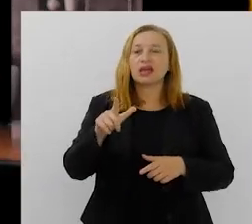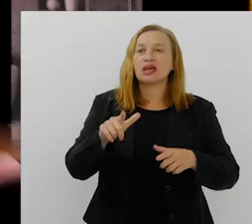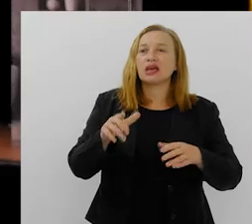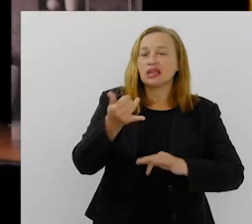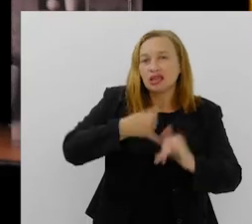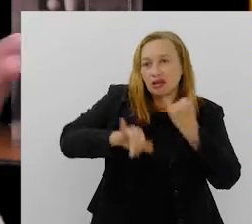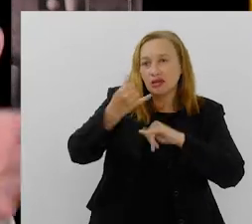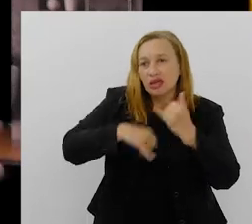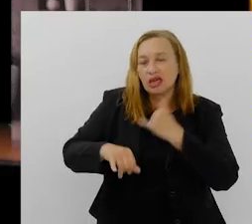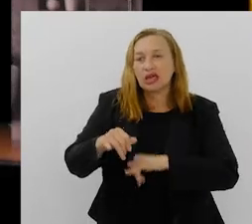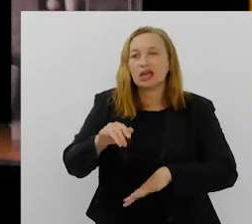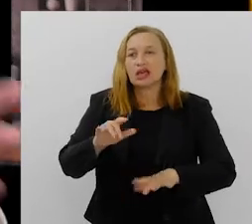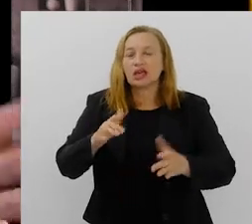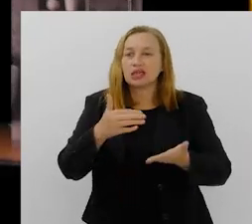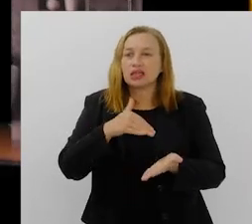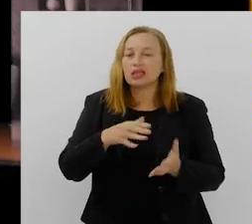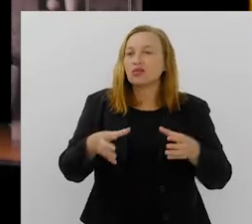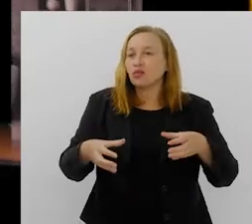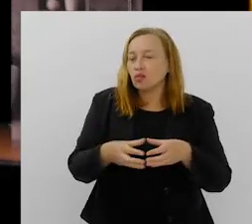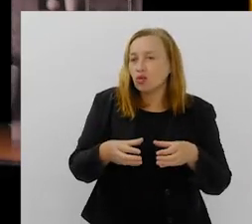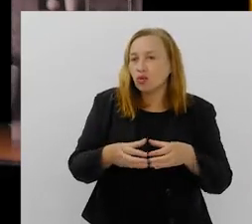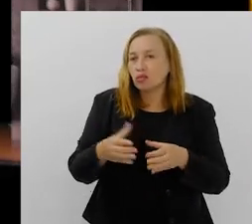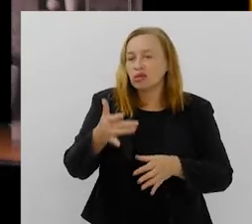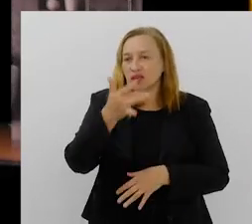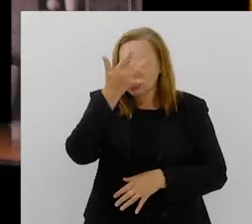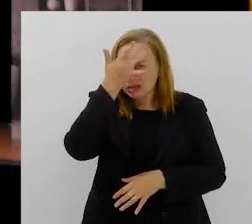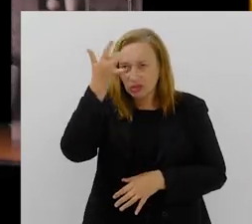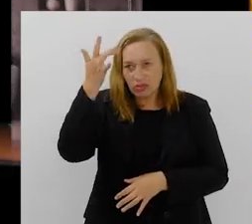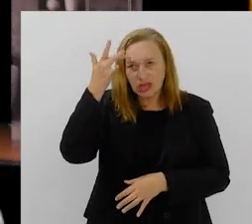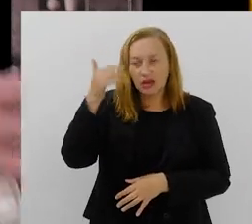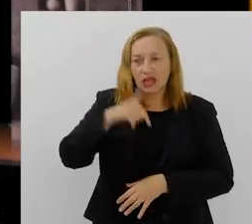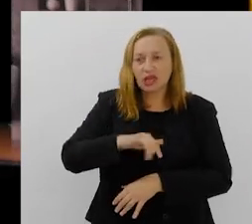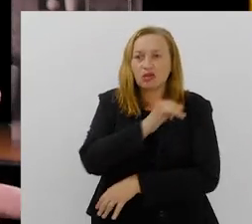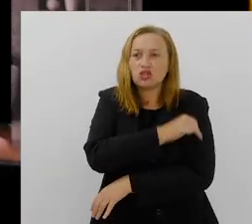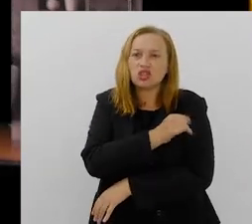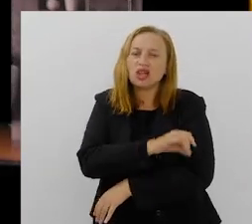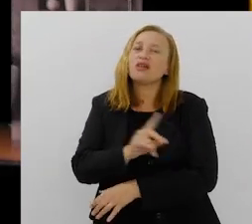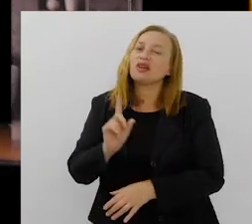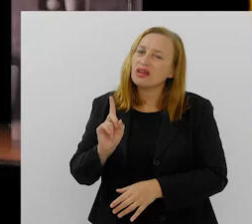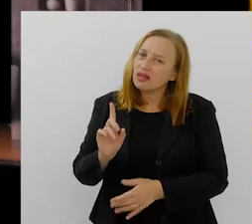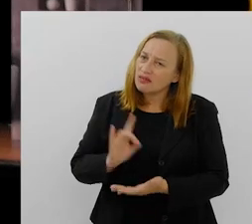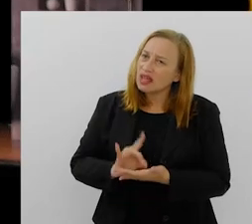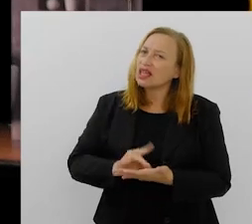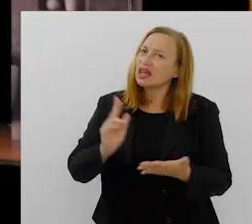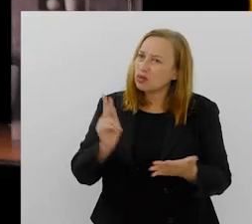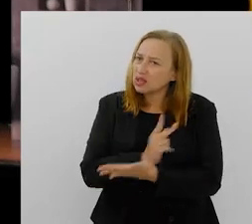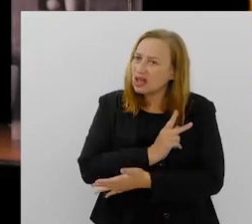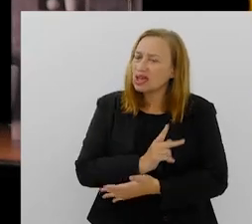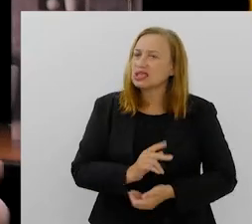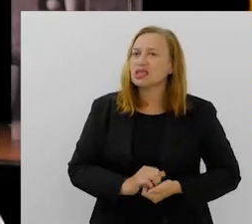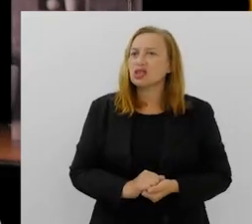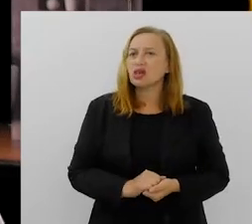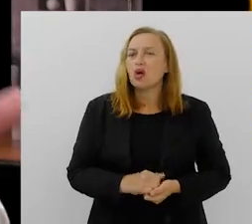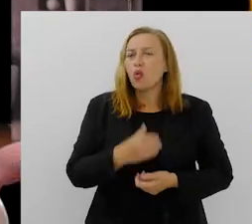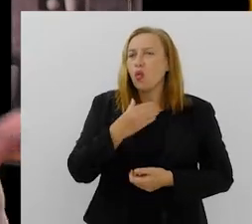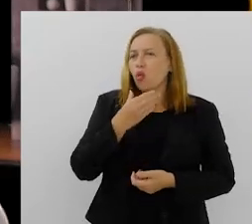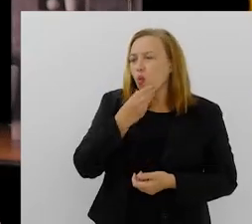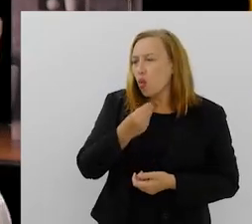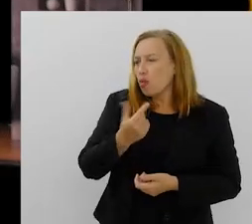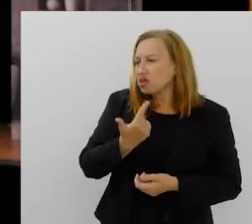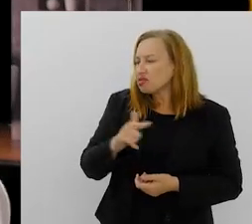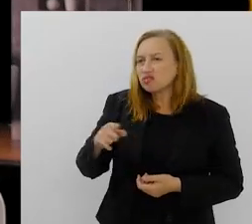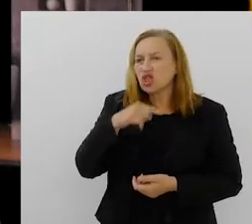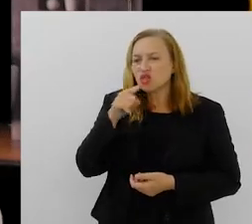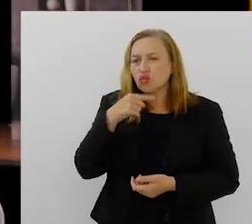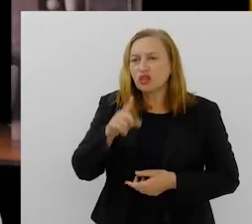trabalhei na rede de saúde mental aqui do Rio de Janeiro durante muito tempo. E invariavelmente é isso que acontece. você fica questionando